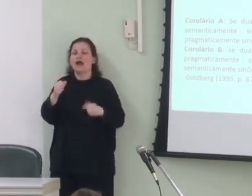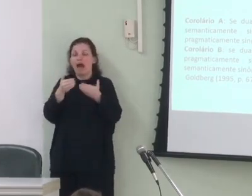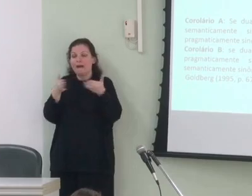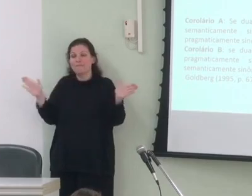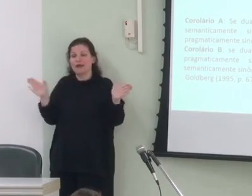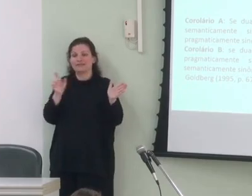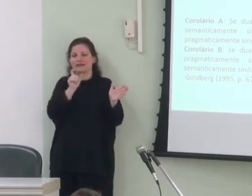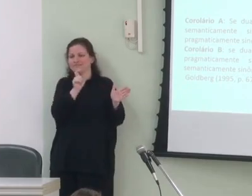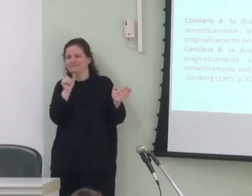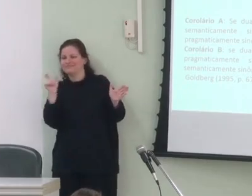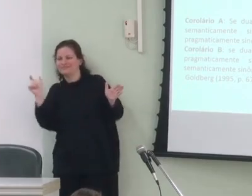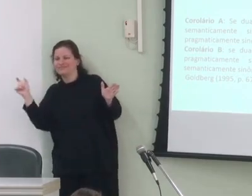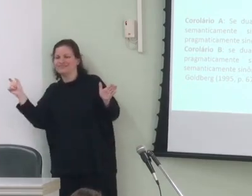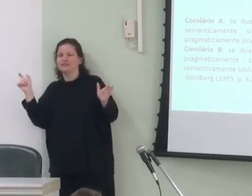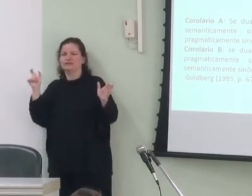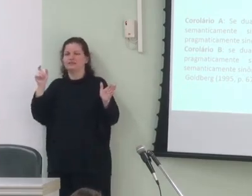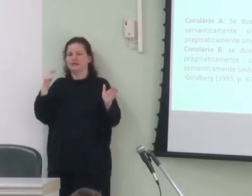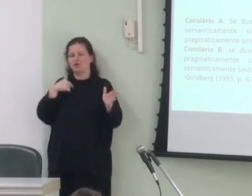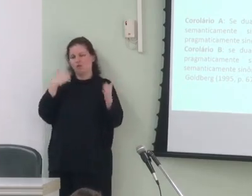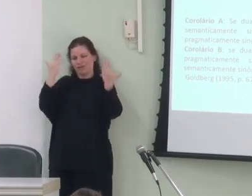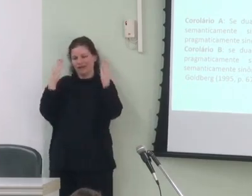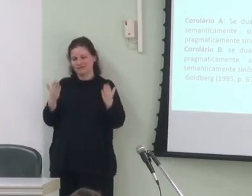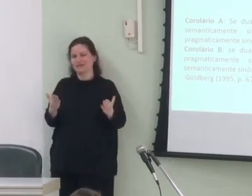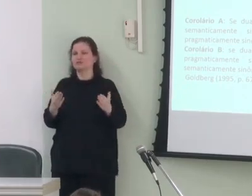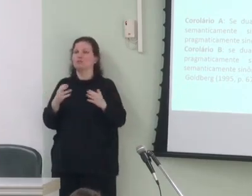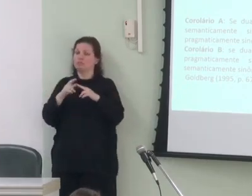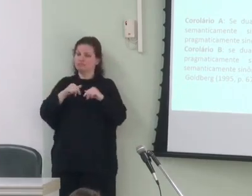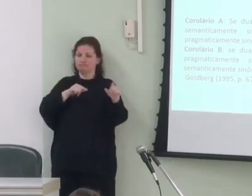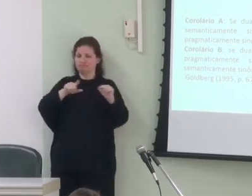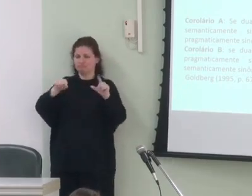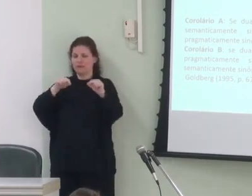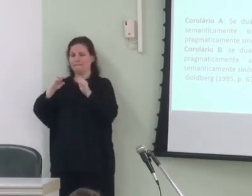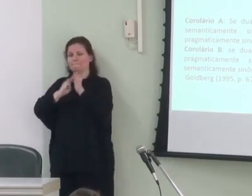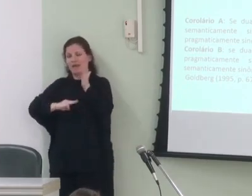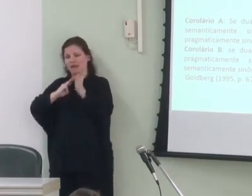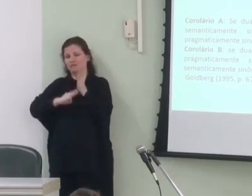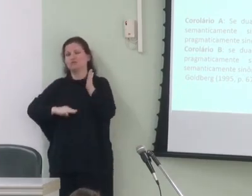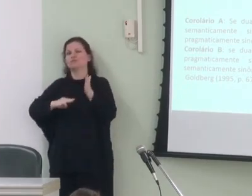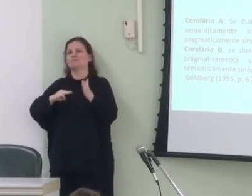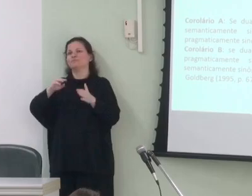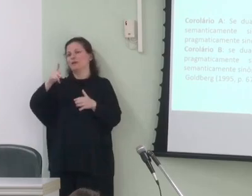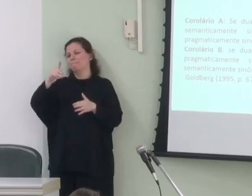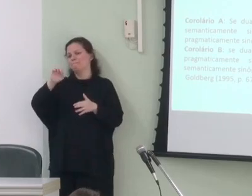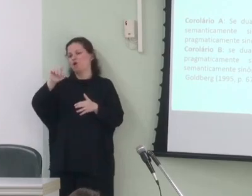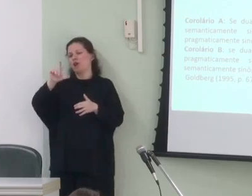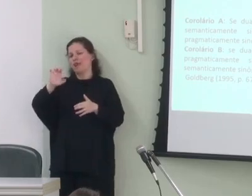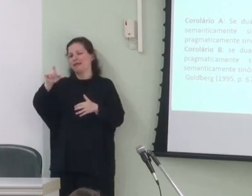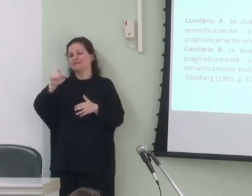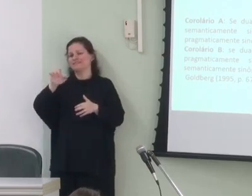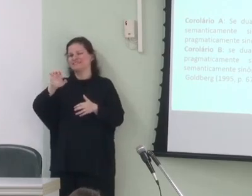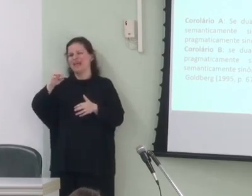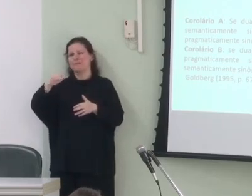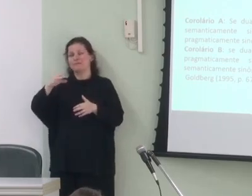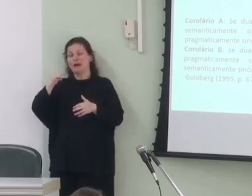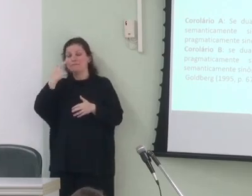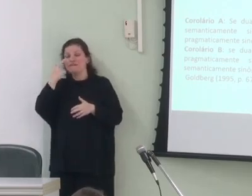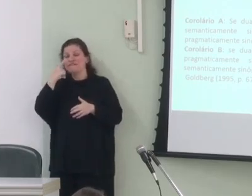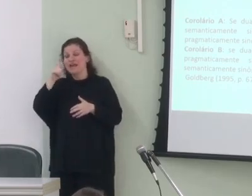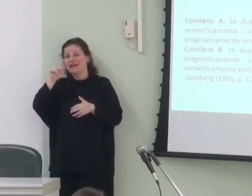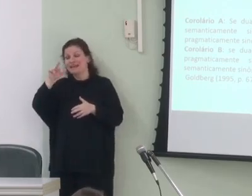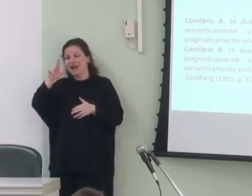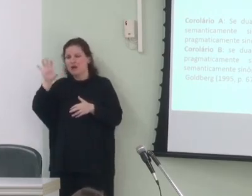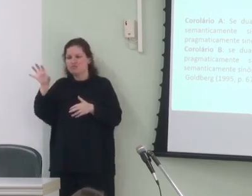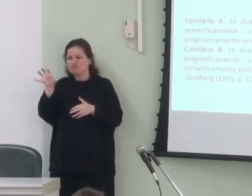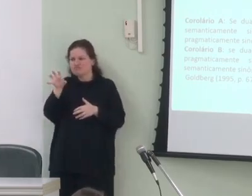nas microconstruções sob análise para tanto selecionei o método da análise colexêmica simples para observar o grau de atração